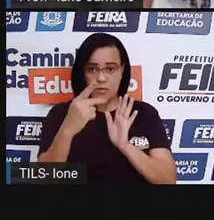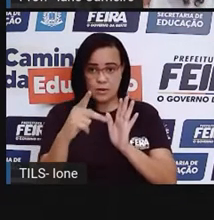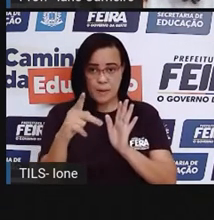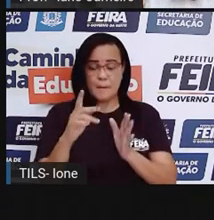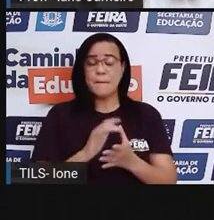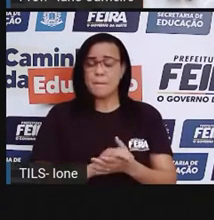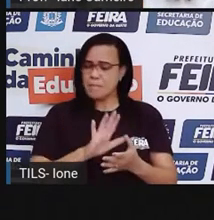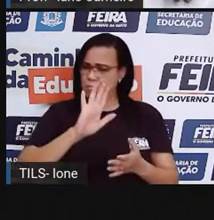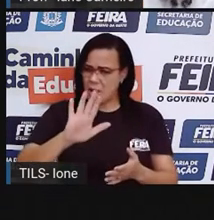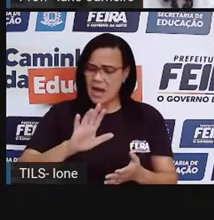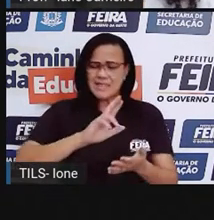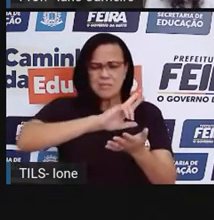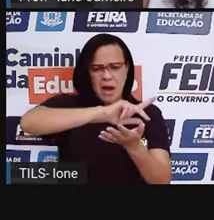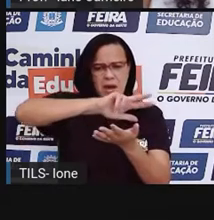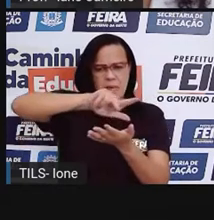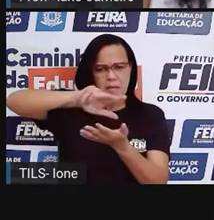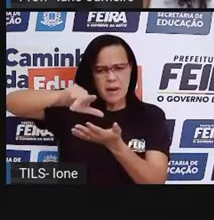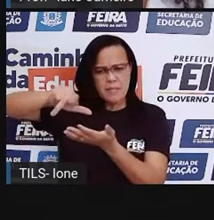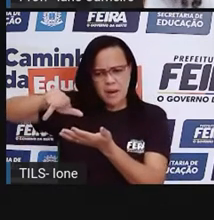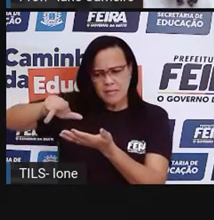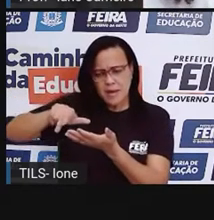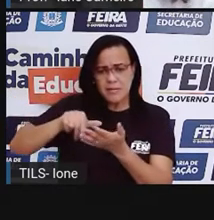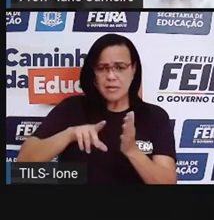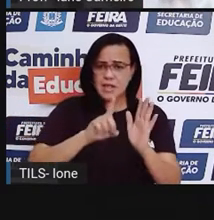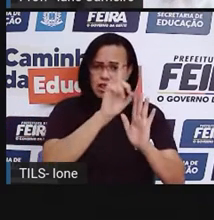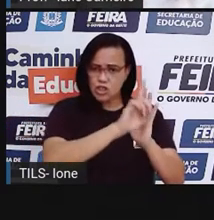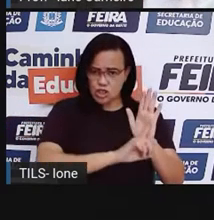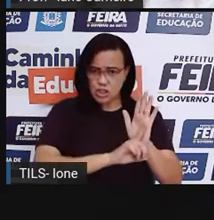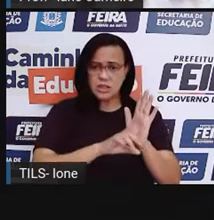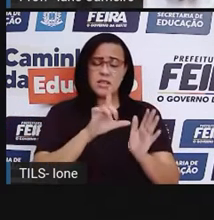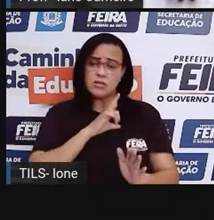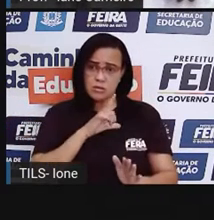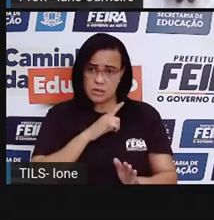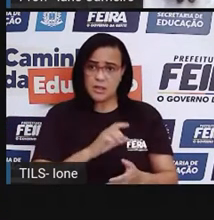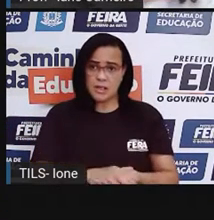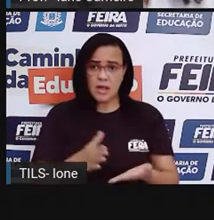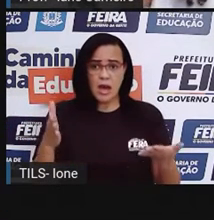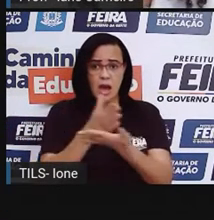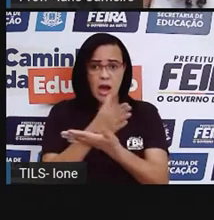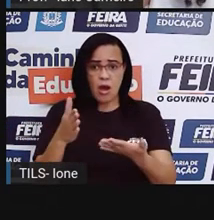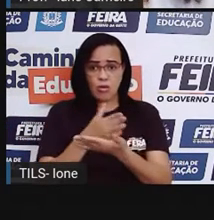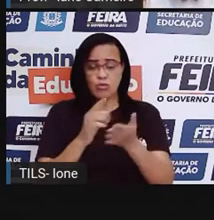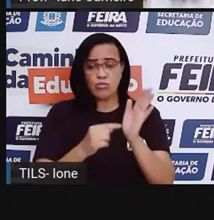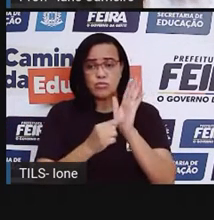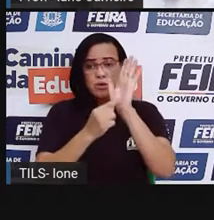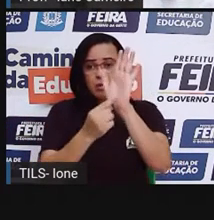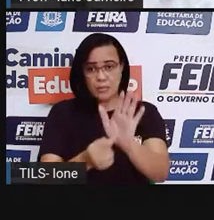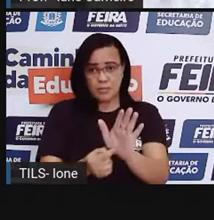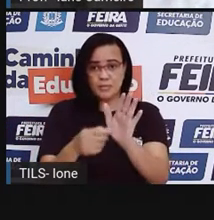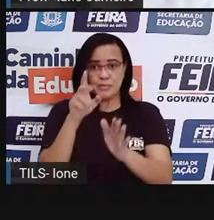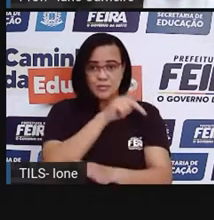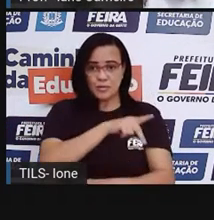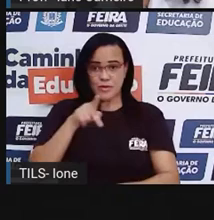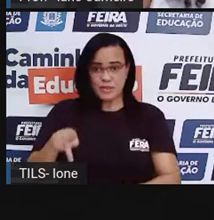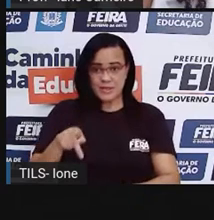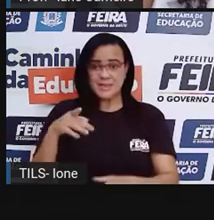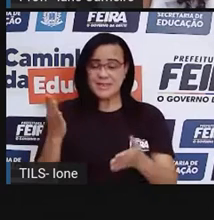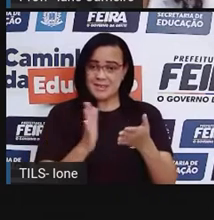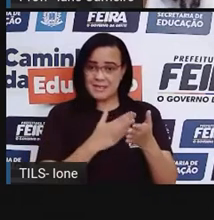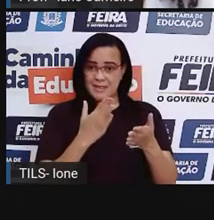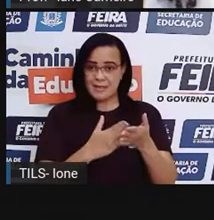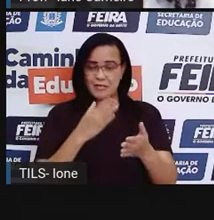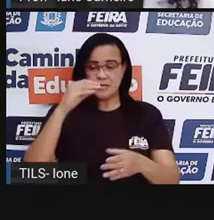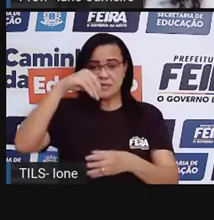criança, né, tem vários outros direitos. Olha alguns que a Pró aqui, ó, retirou dessa revista que foi